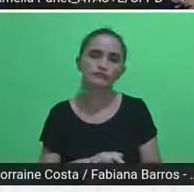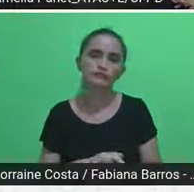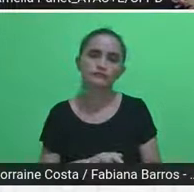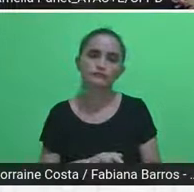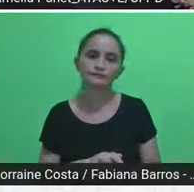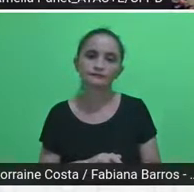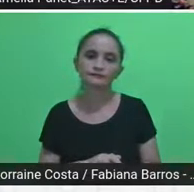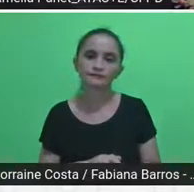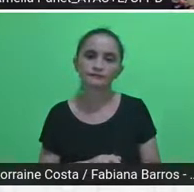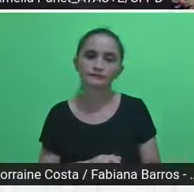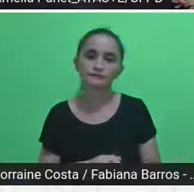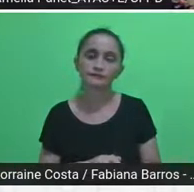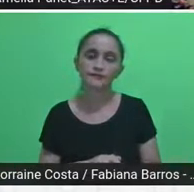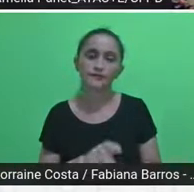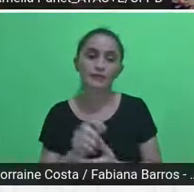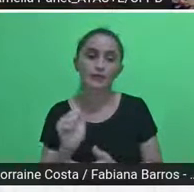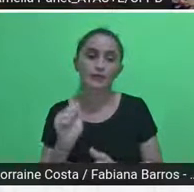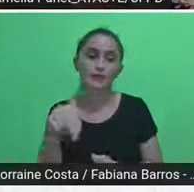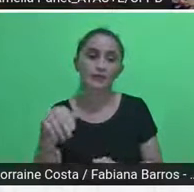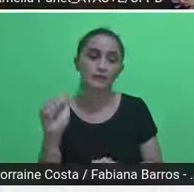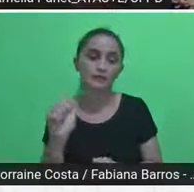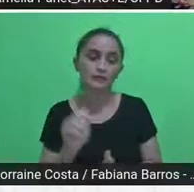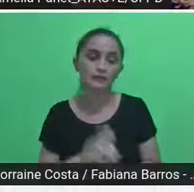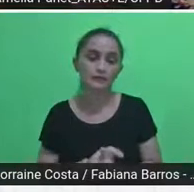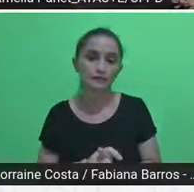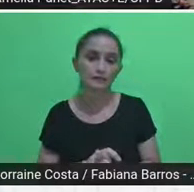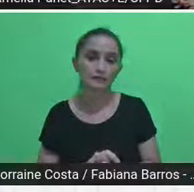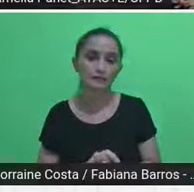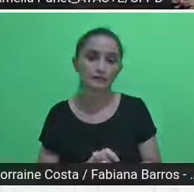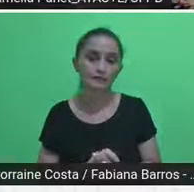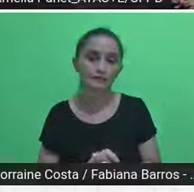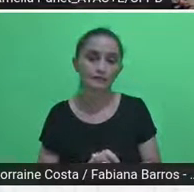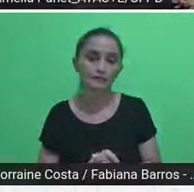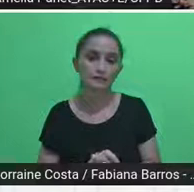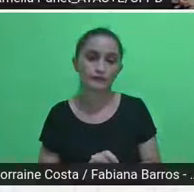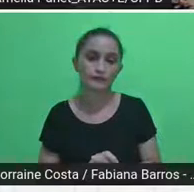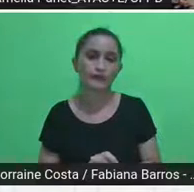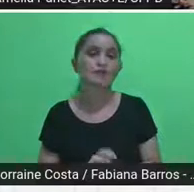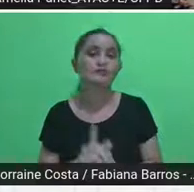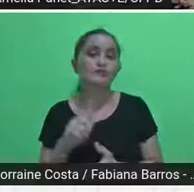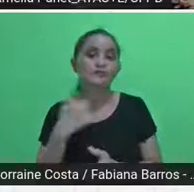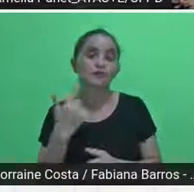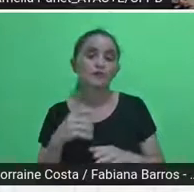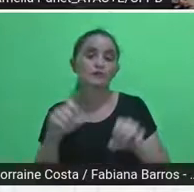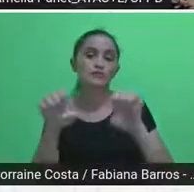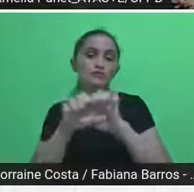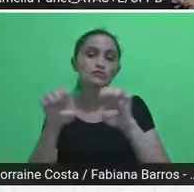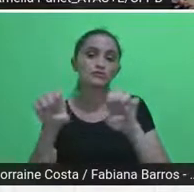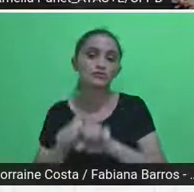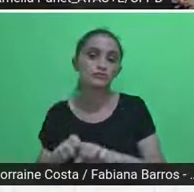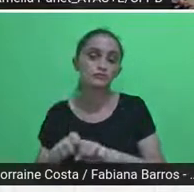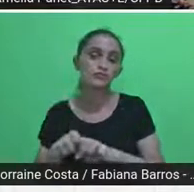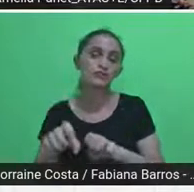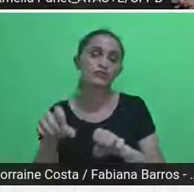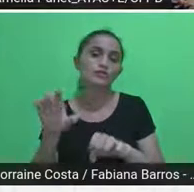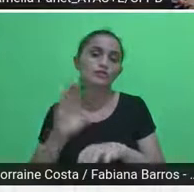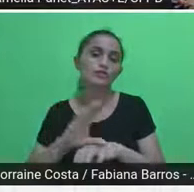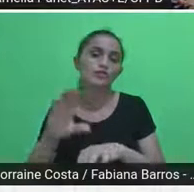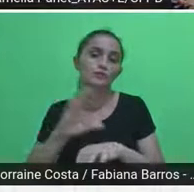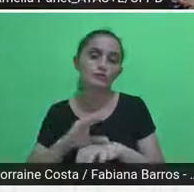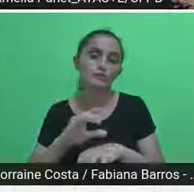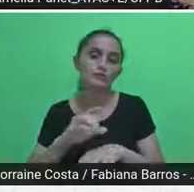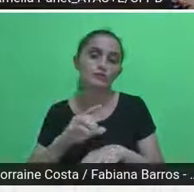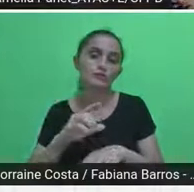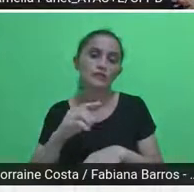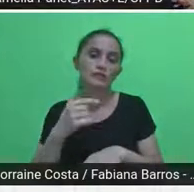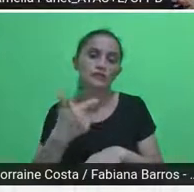Ana? Então, a nossa estrutura do curso, ela é um curso que tem 1.200 horas,